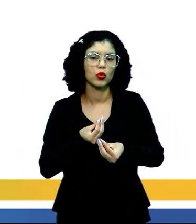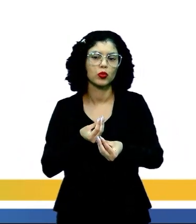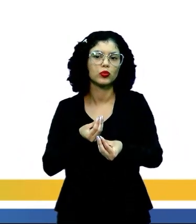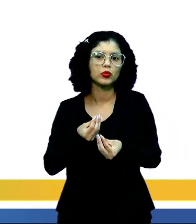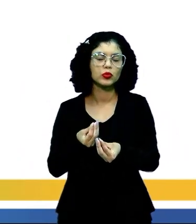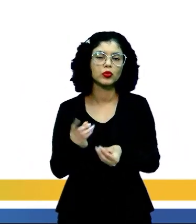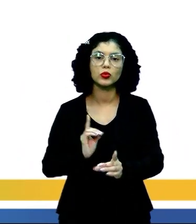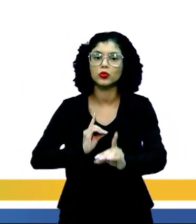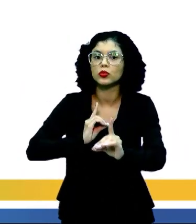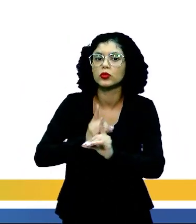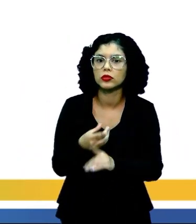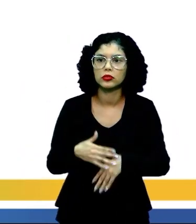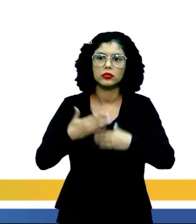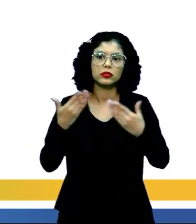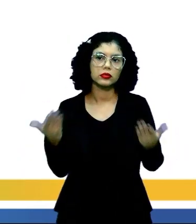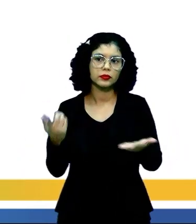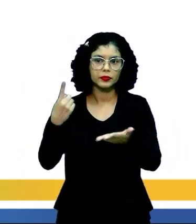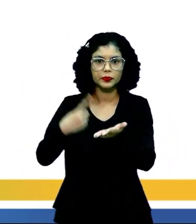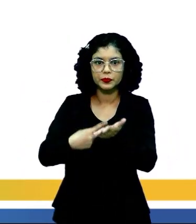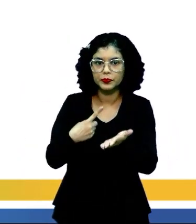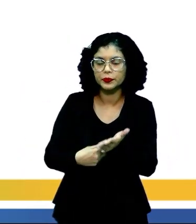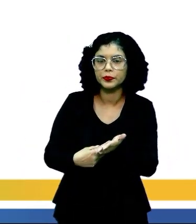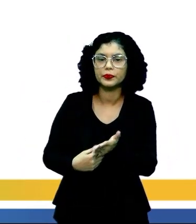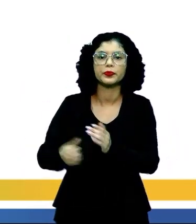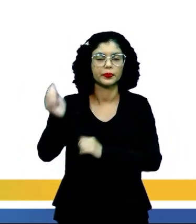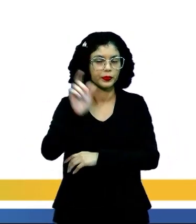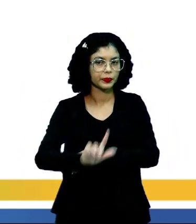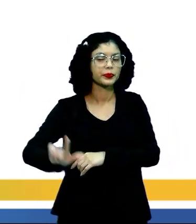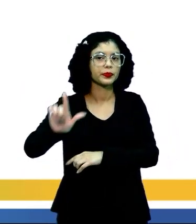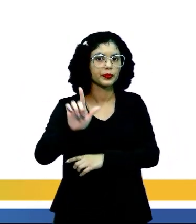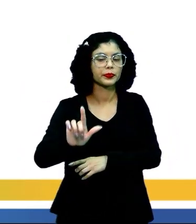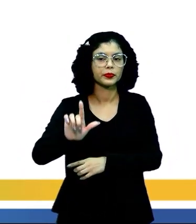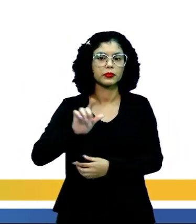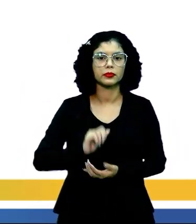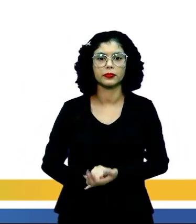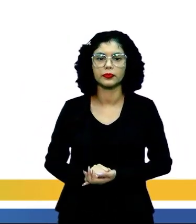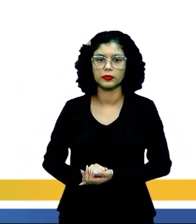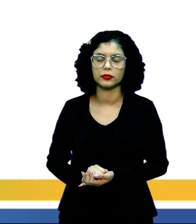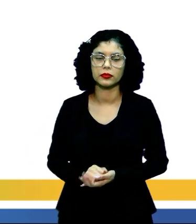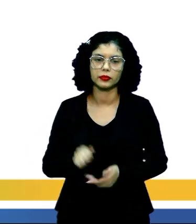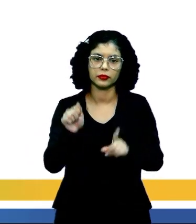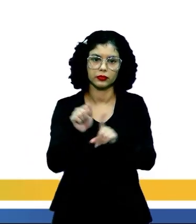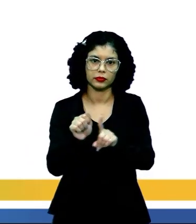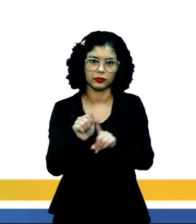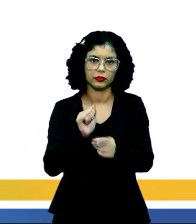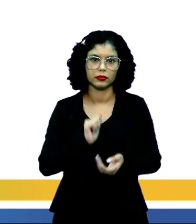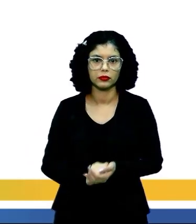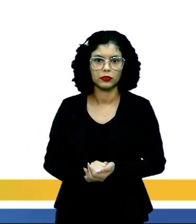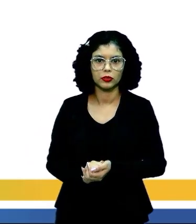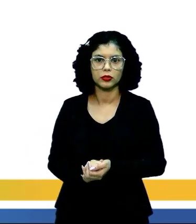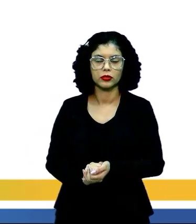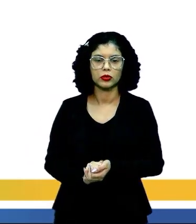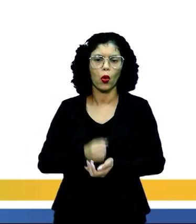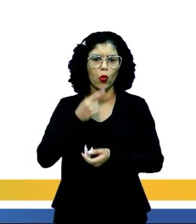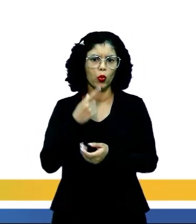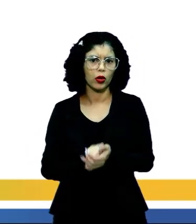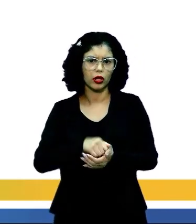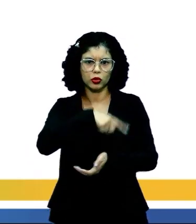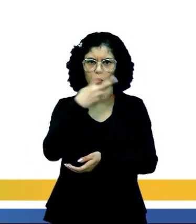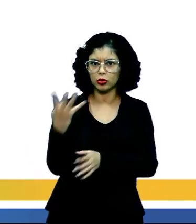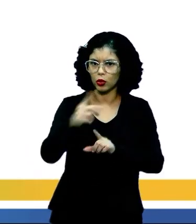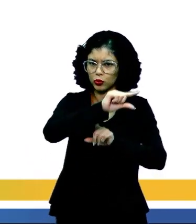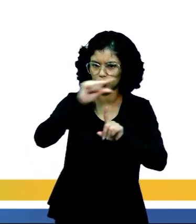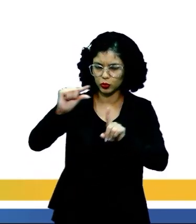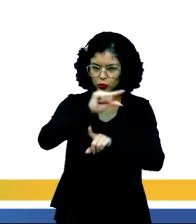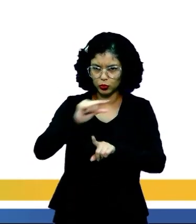identifica aí como uma marca desse período de transição? Letra A. A forma do soneto, os